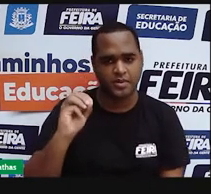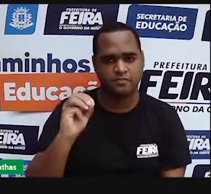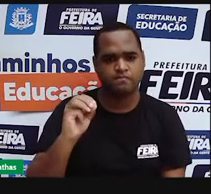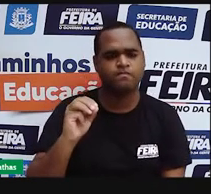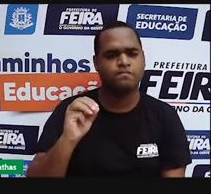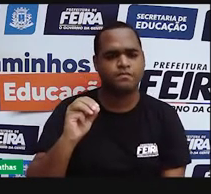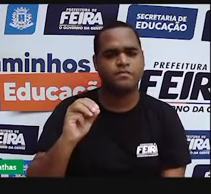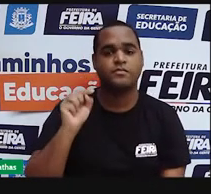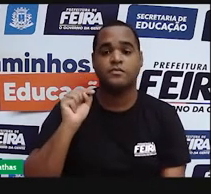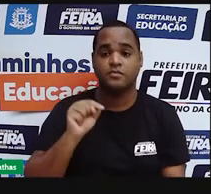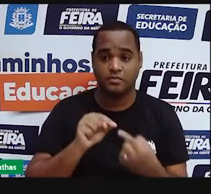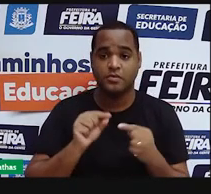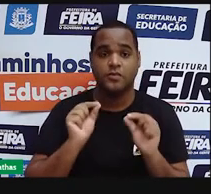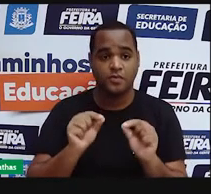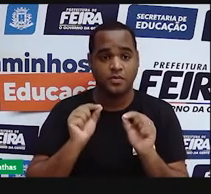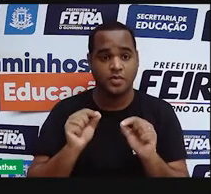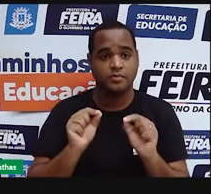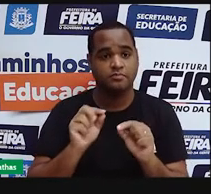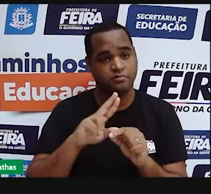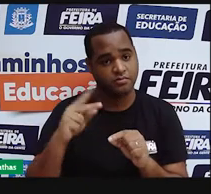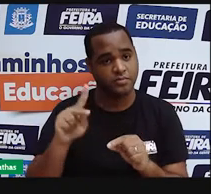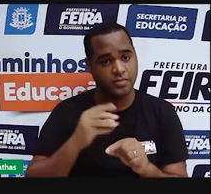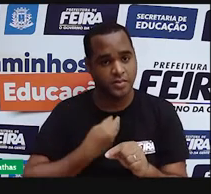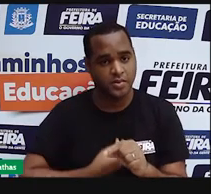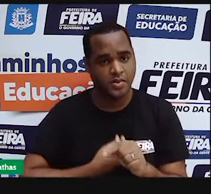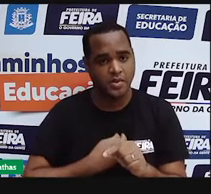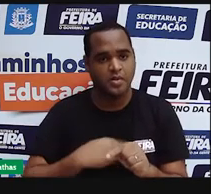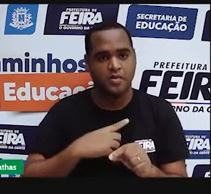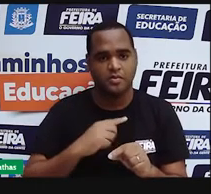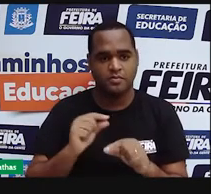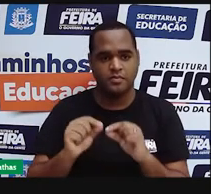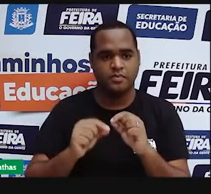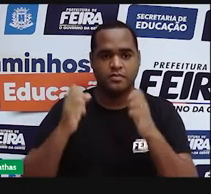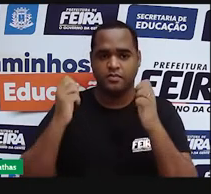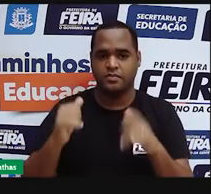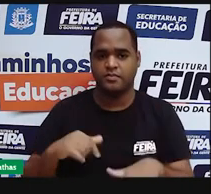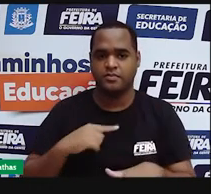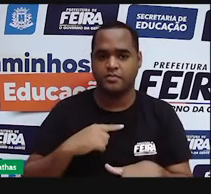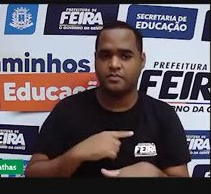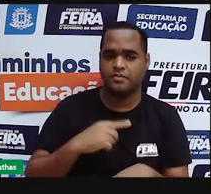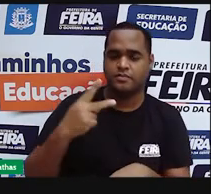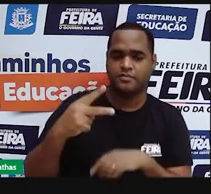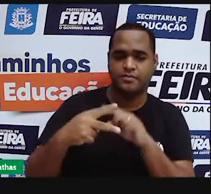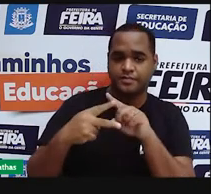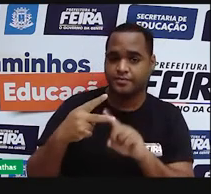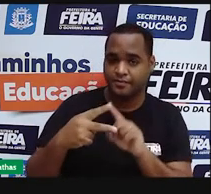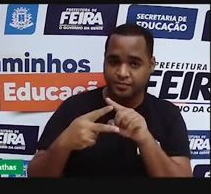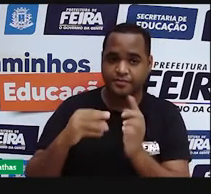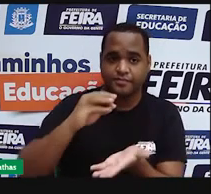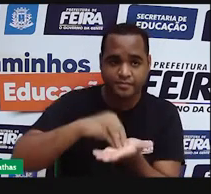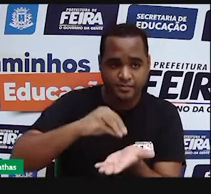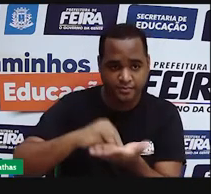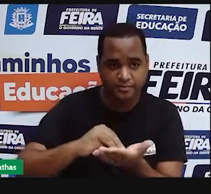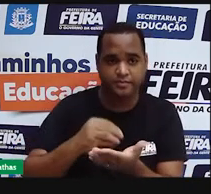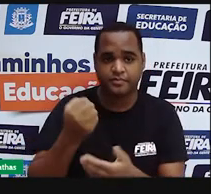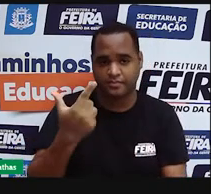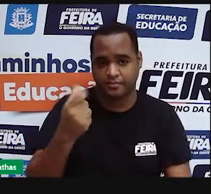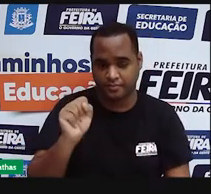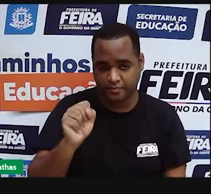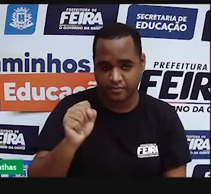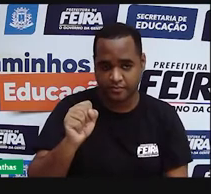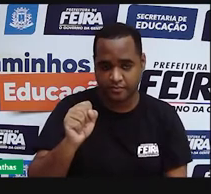nesse caso, a gente vai ter, nesse elemento, a camada K somente com dois elétrons, faltam 28 para distribuir aí.